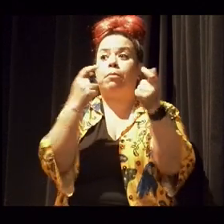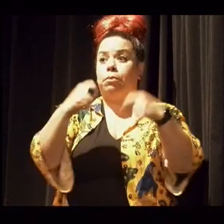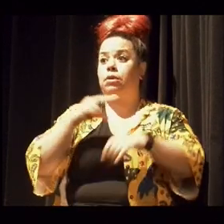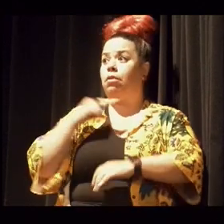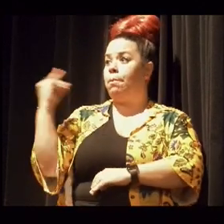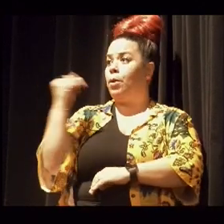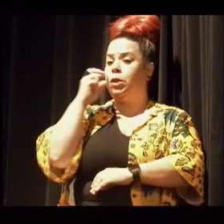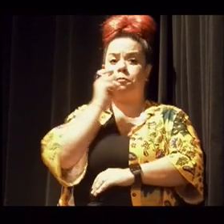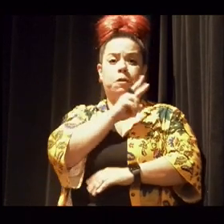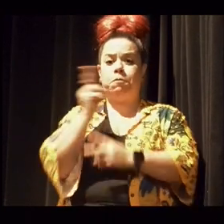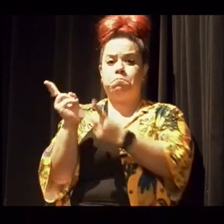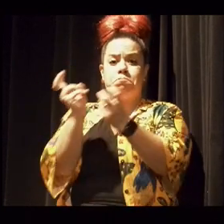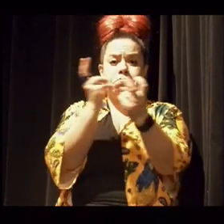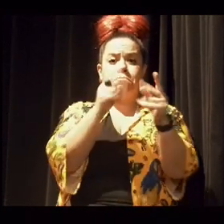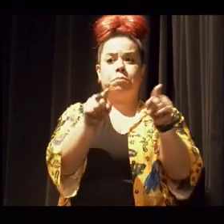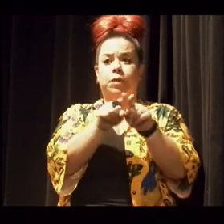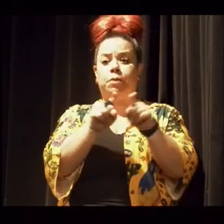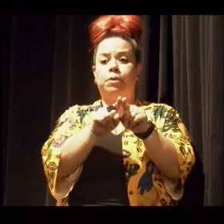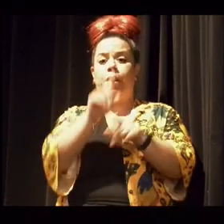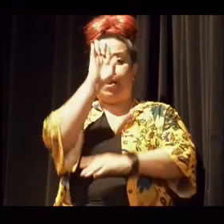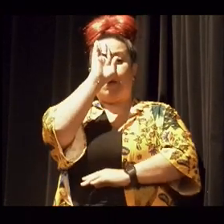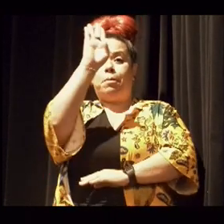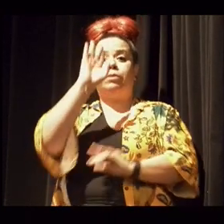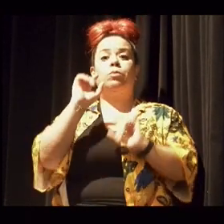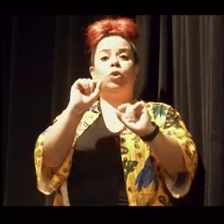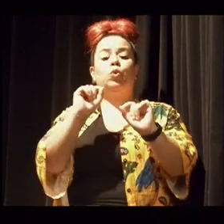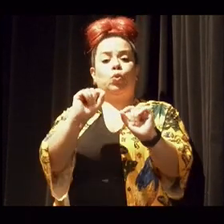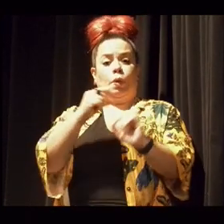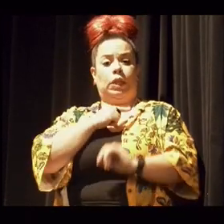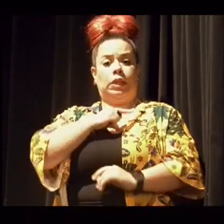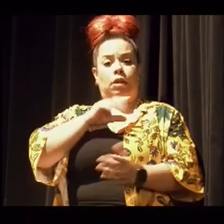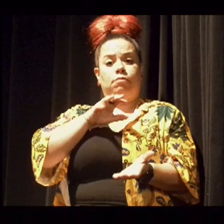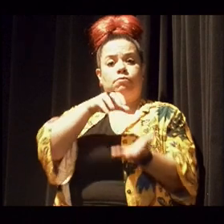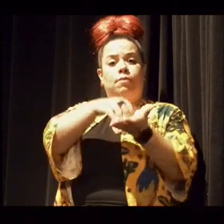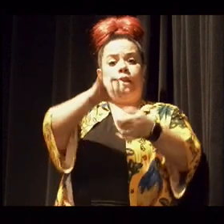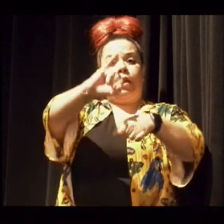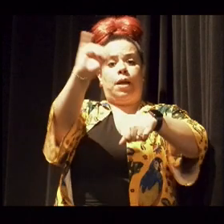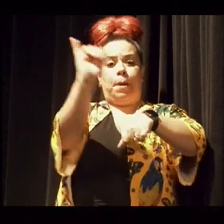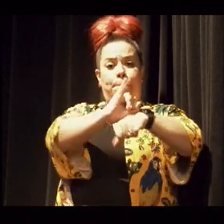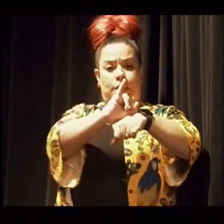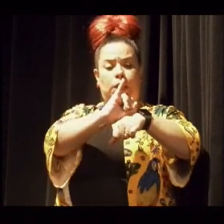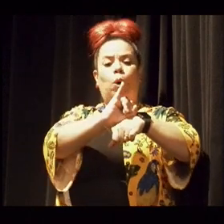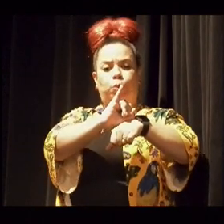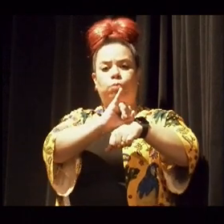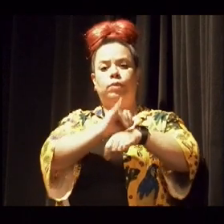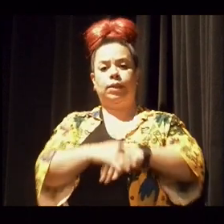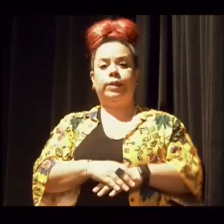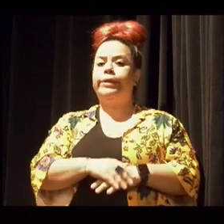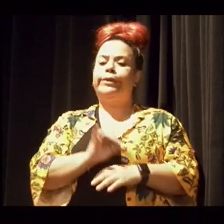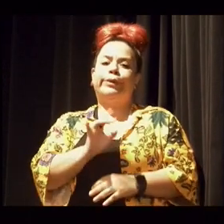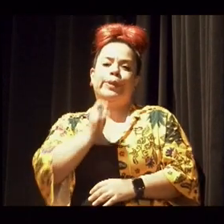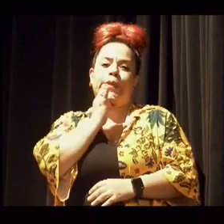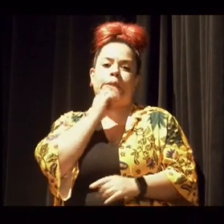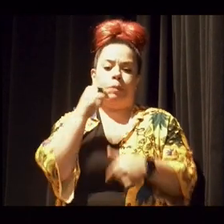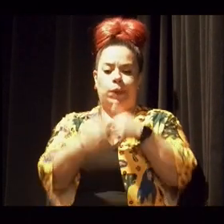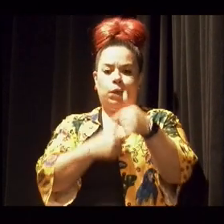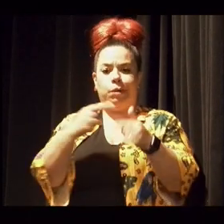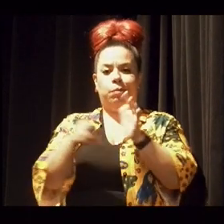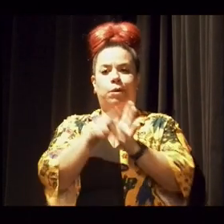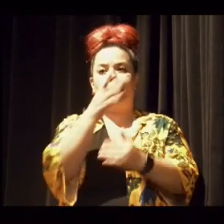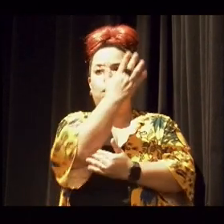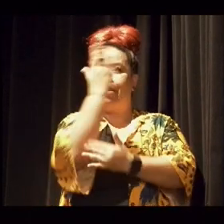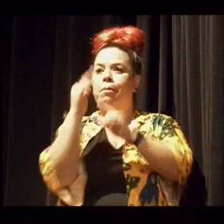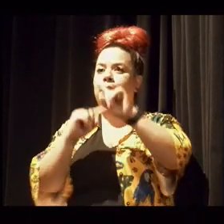reconhecida, especialmente nos grandes centros urbanos, não só pelos serviços ambientais que